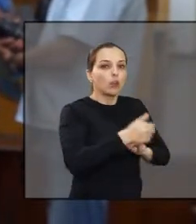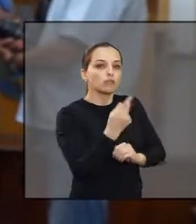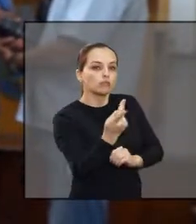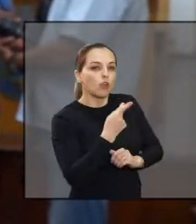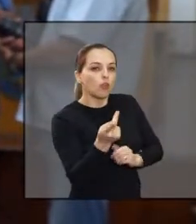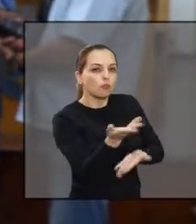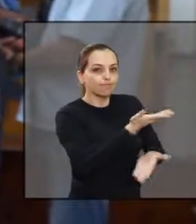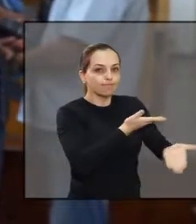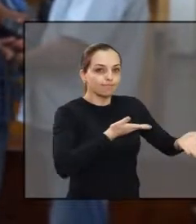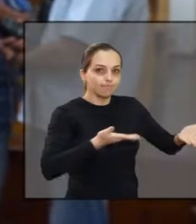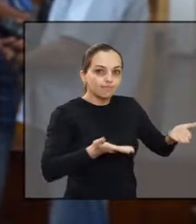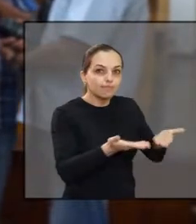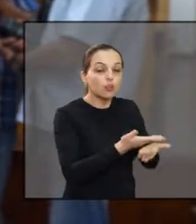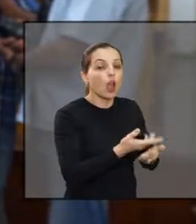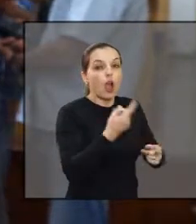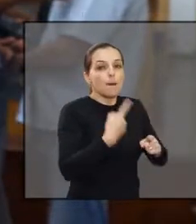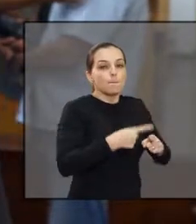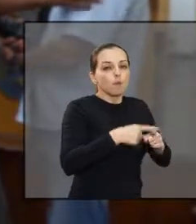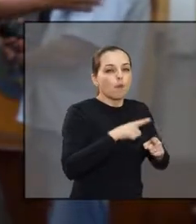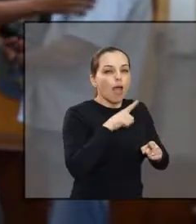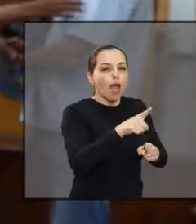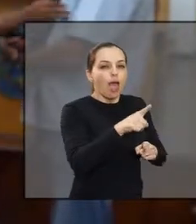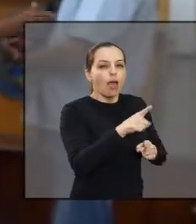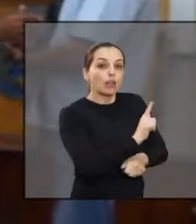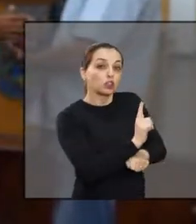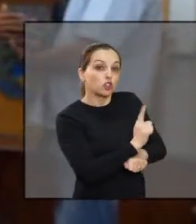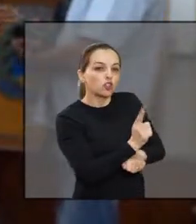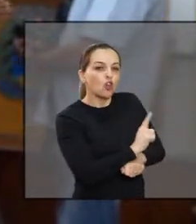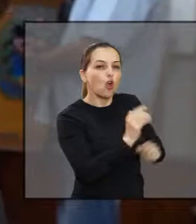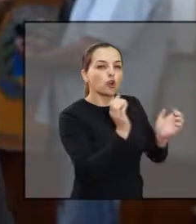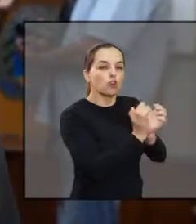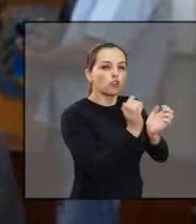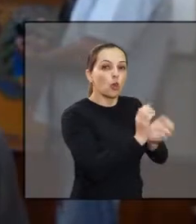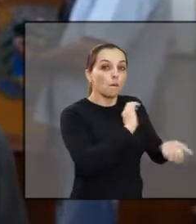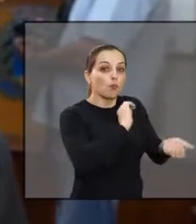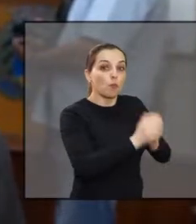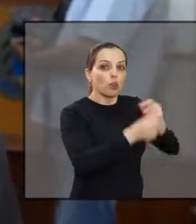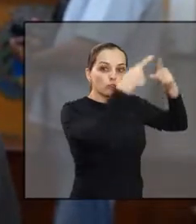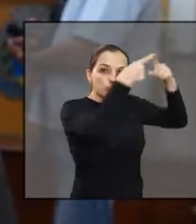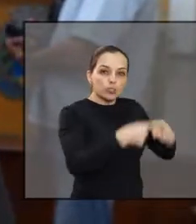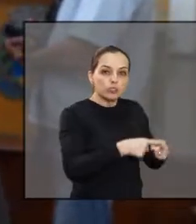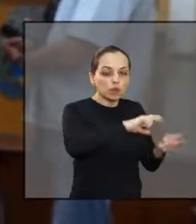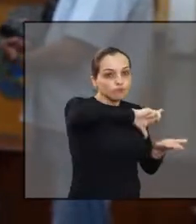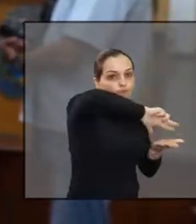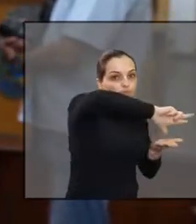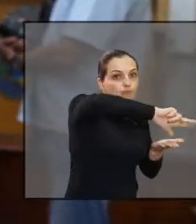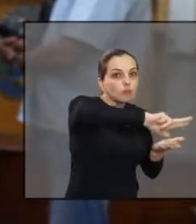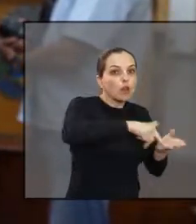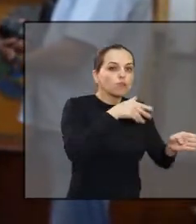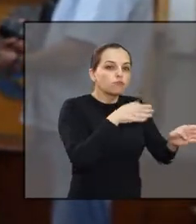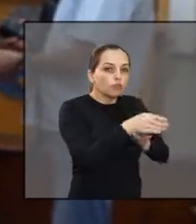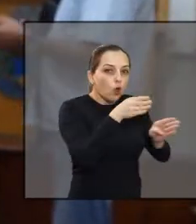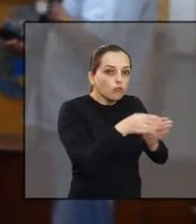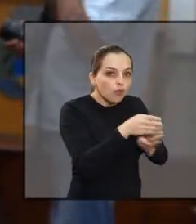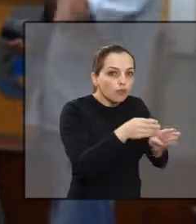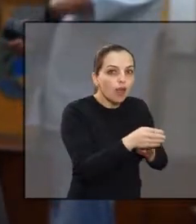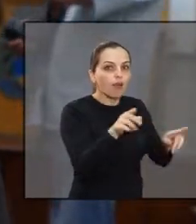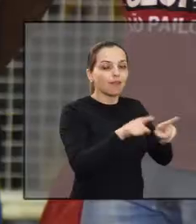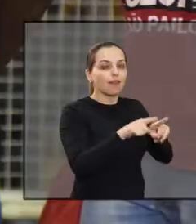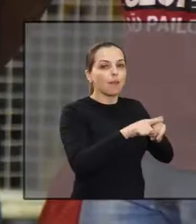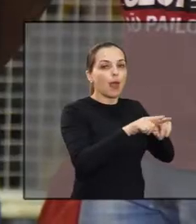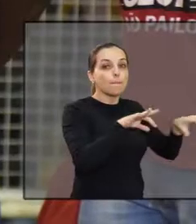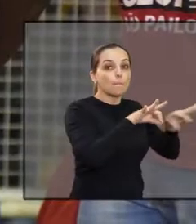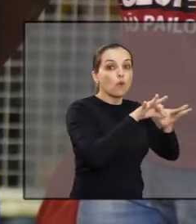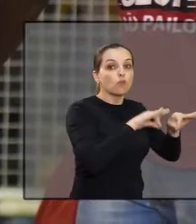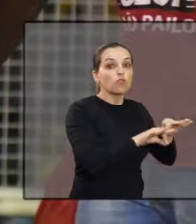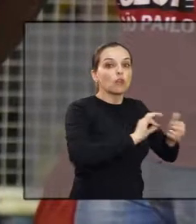Roseli gestora. A Roseli que coordena todas as equipes de competição da cidade de Araraquara, por meio da Secretaria Municipal de